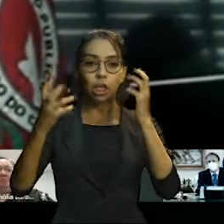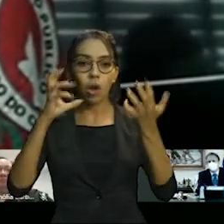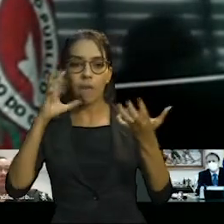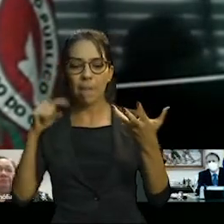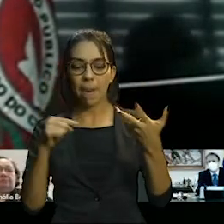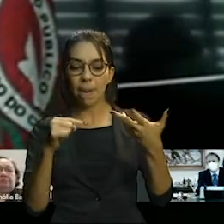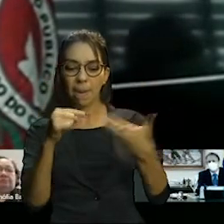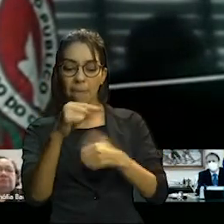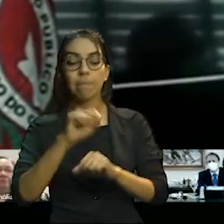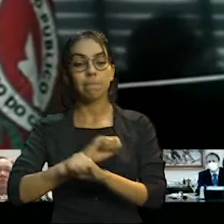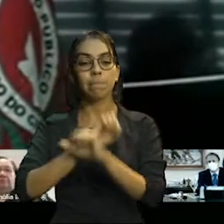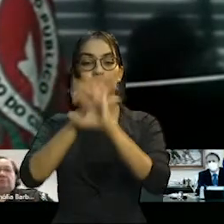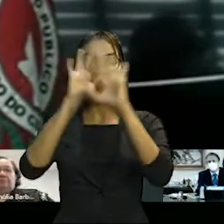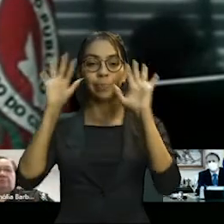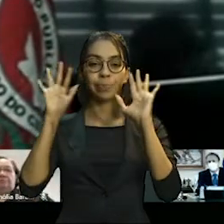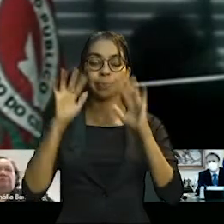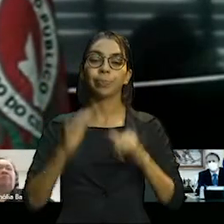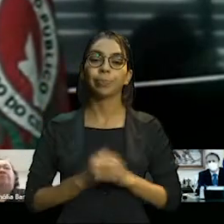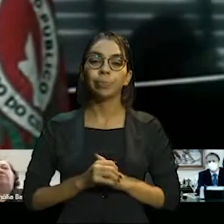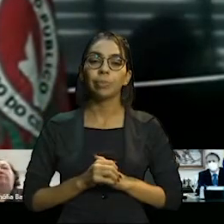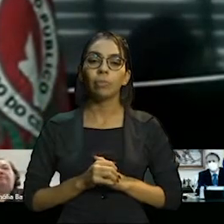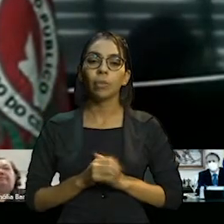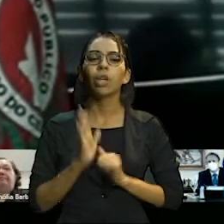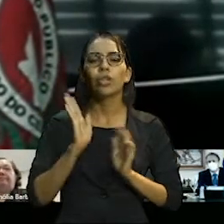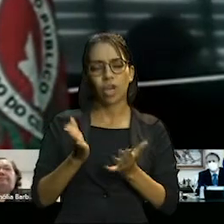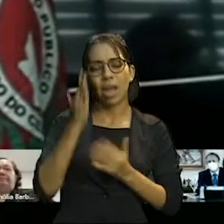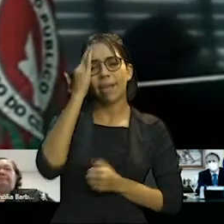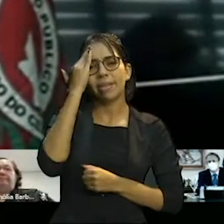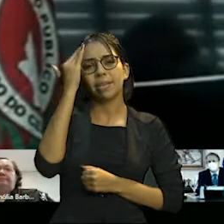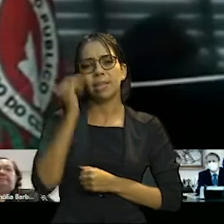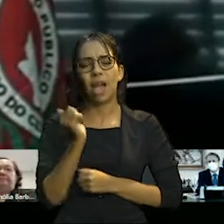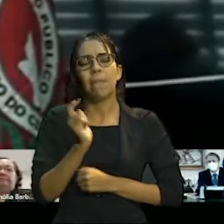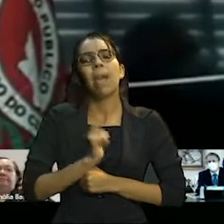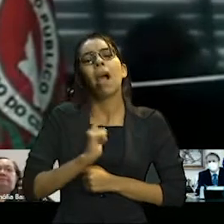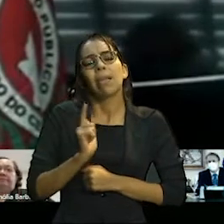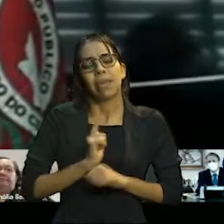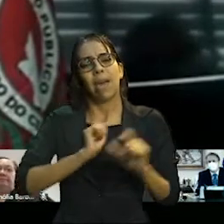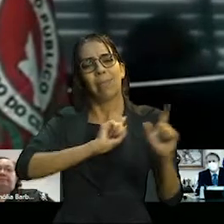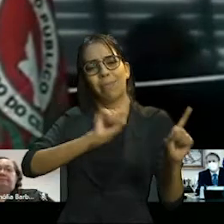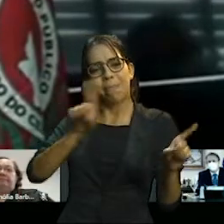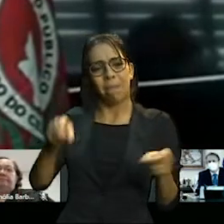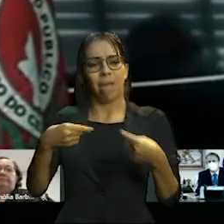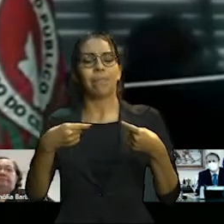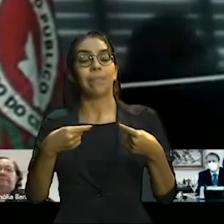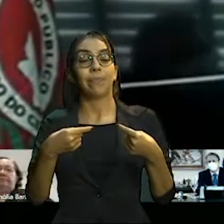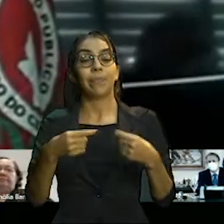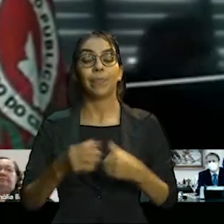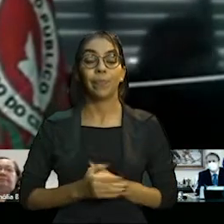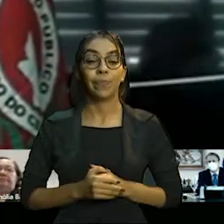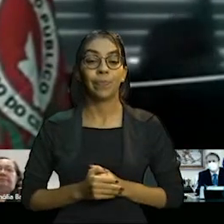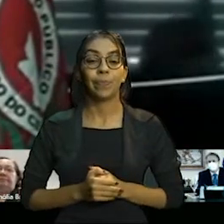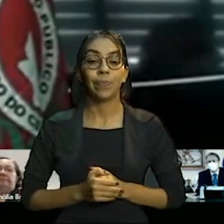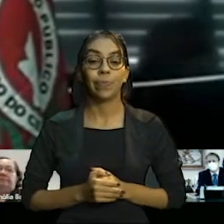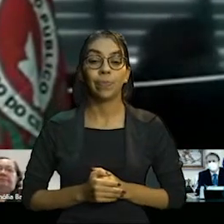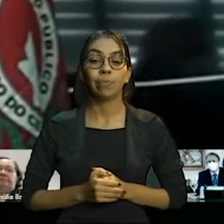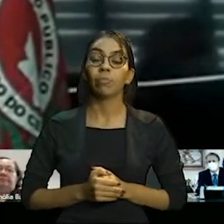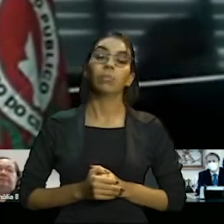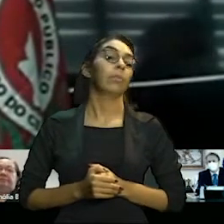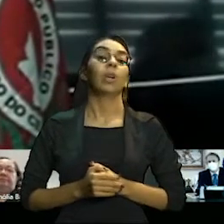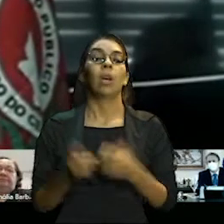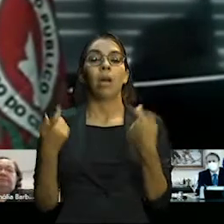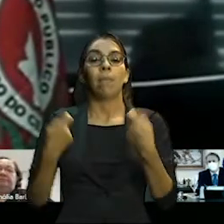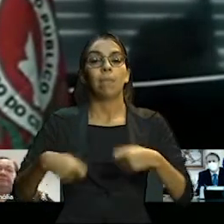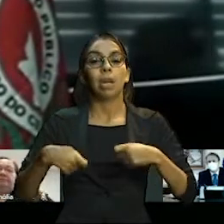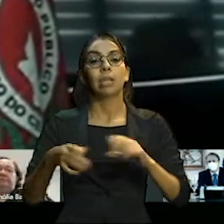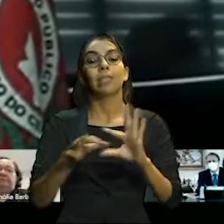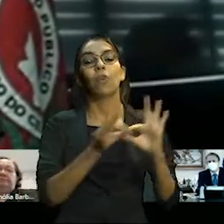transparência. Nós sabemos que temos grandes desafios pela frente. Nós temos que estar cada vez